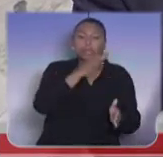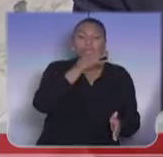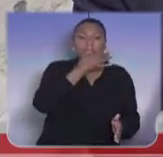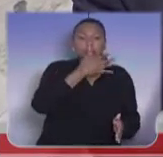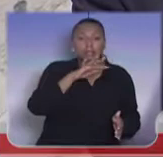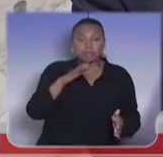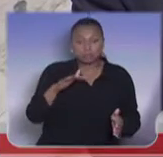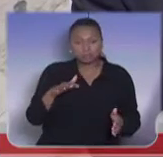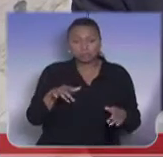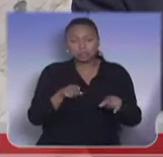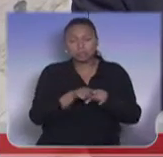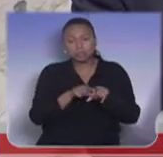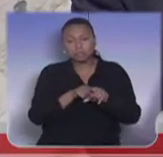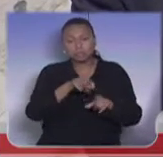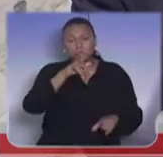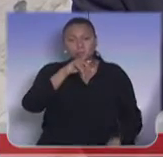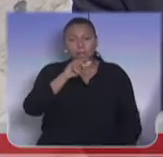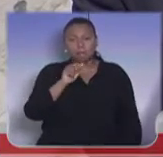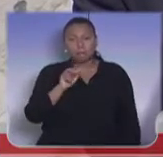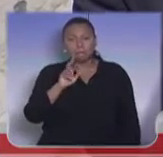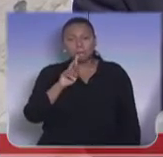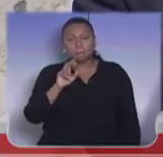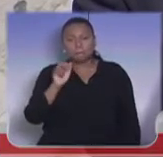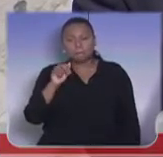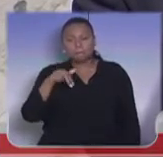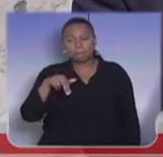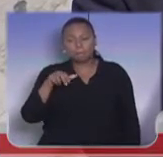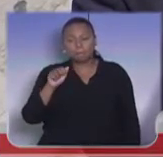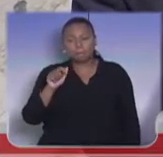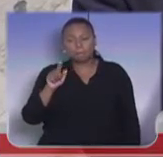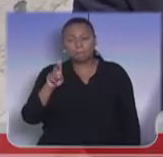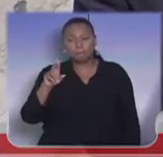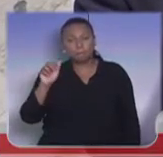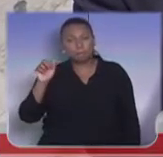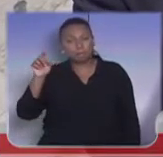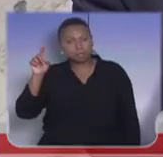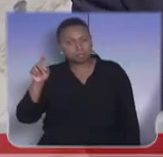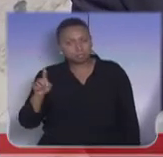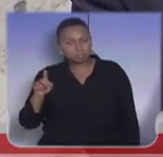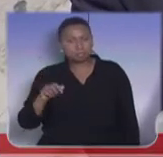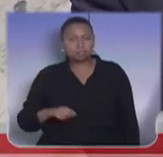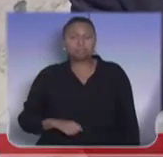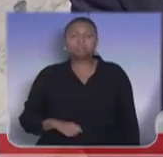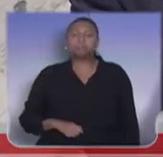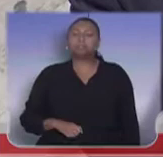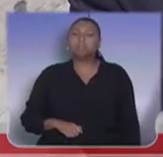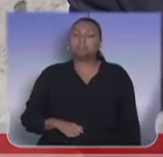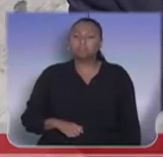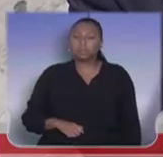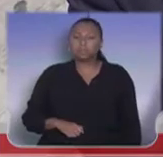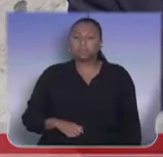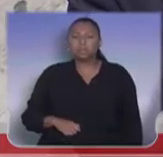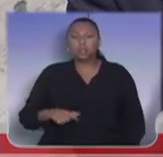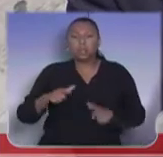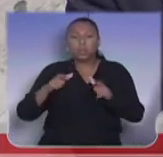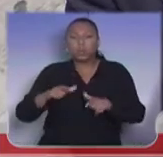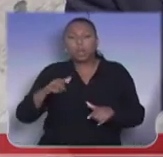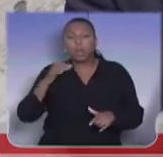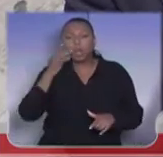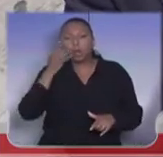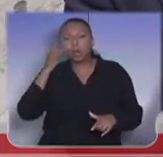Paranaguá. Estou falando em especial da saída de Presidente Epitácio, Ourinhos e